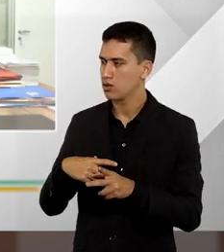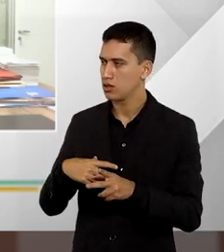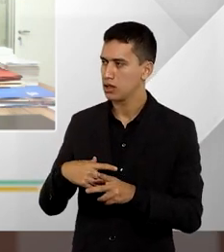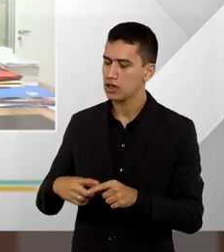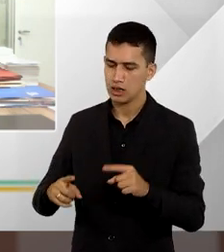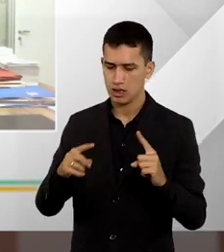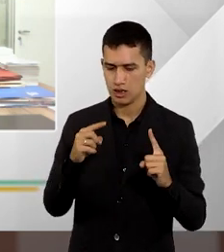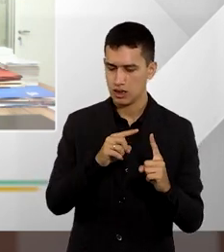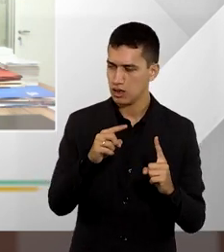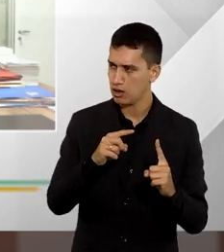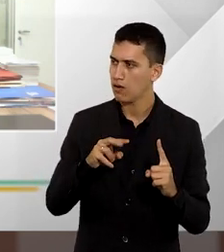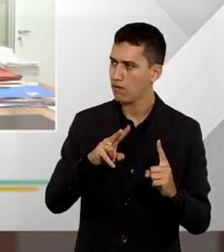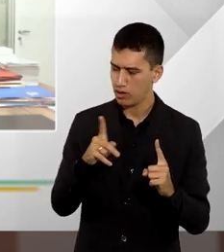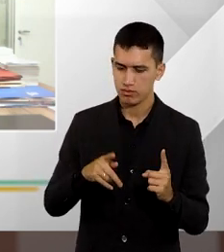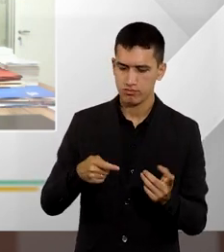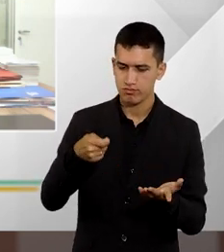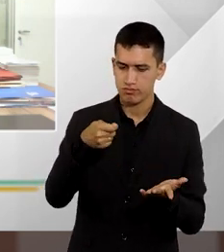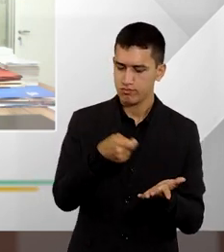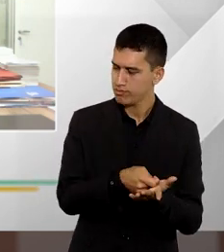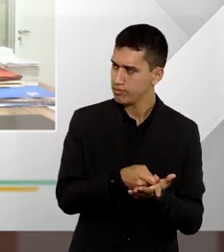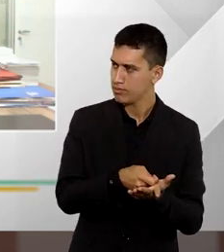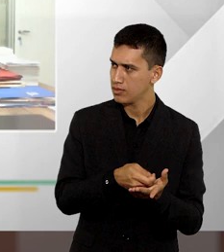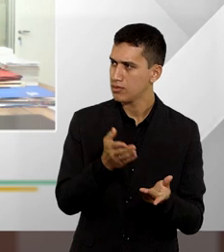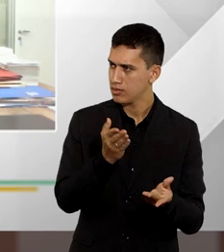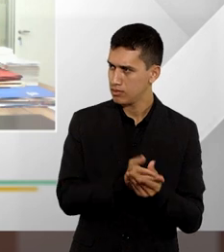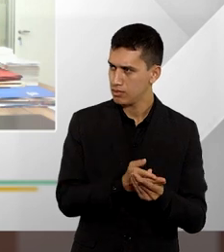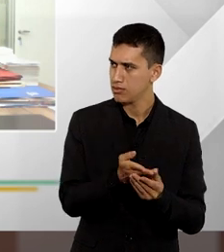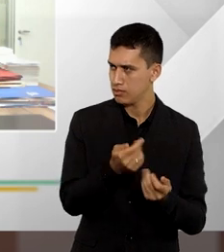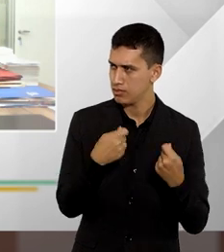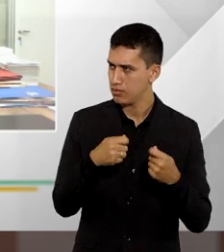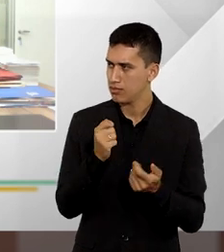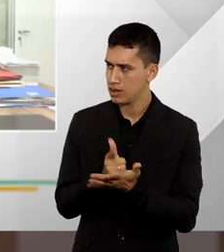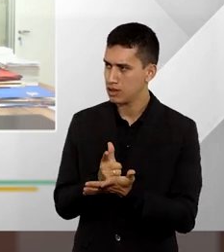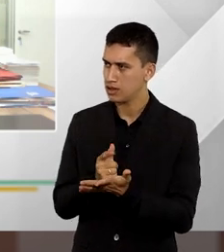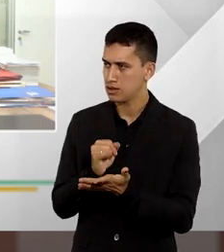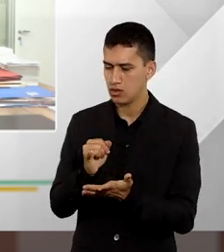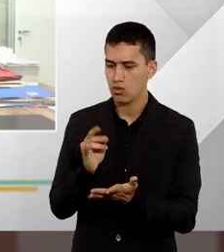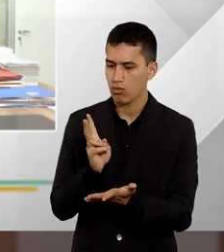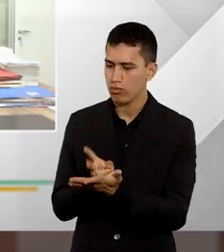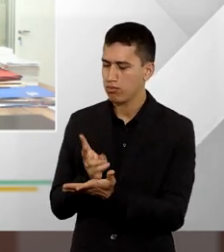será condenado nos honorários sucumbenciais se ficar vencido com a improcedência da ação?